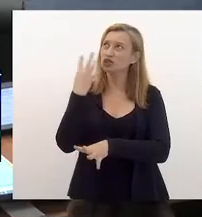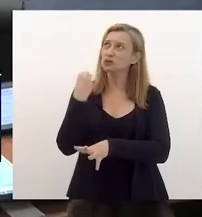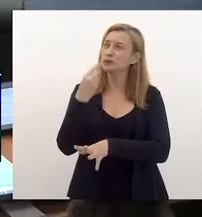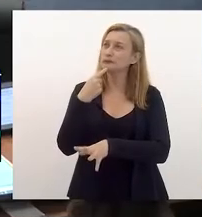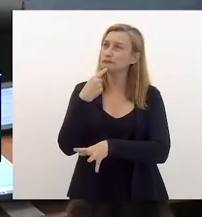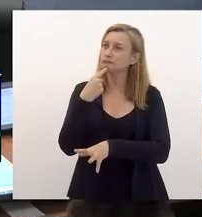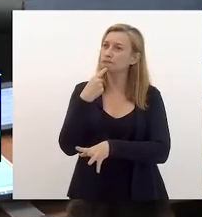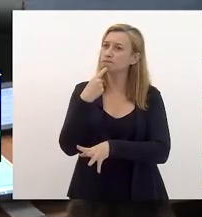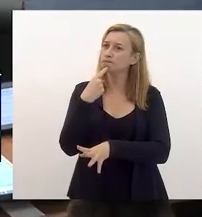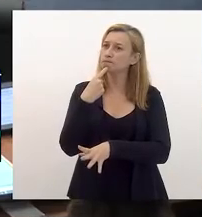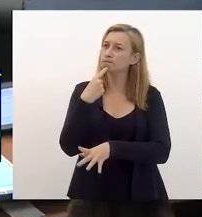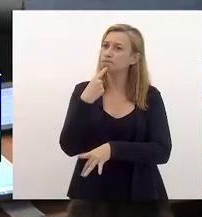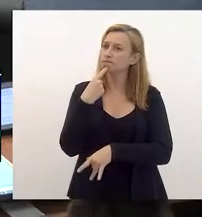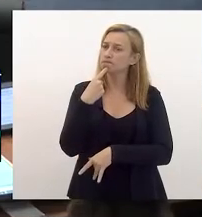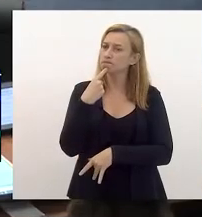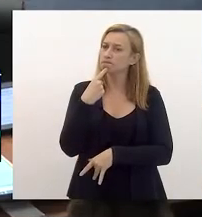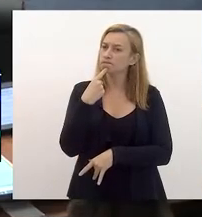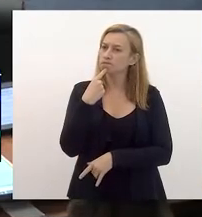Algoz.